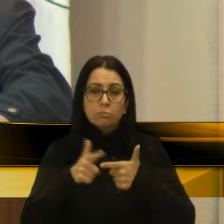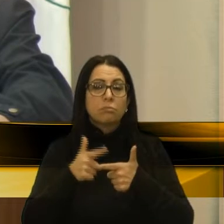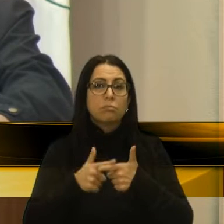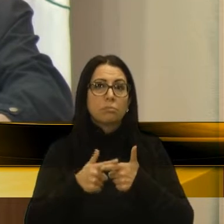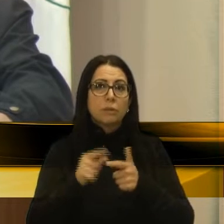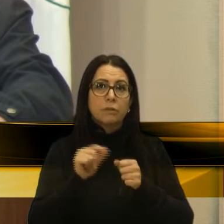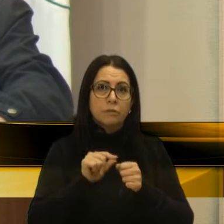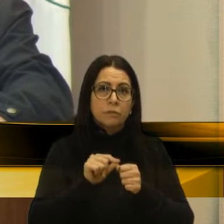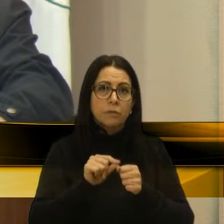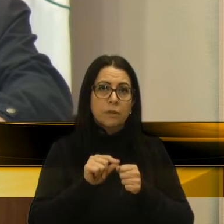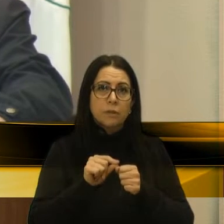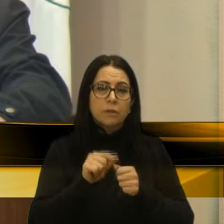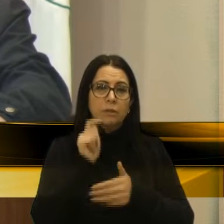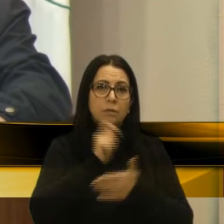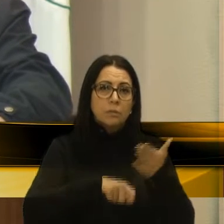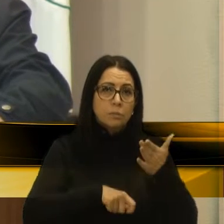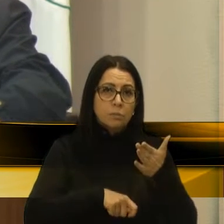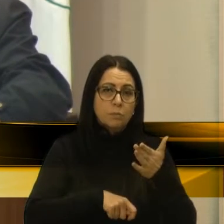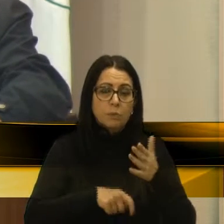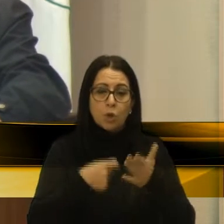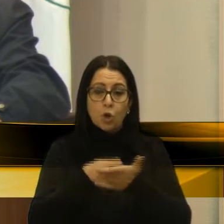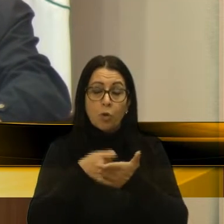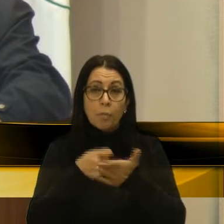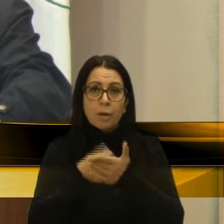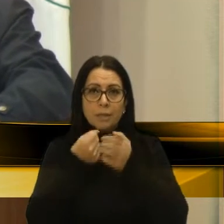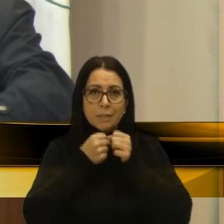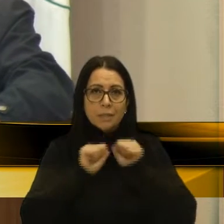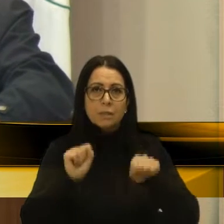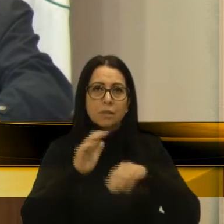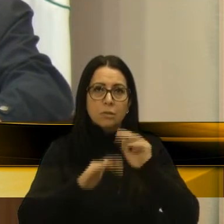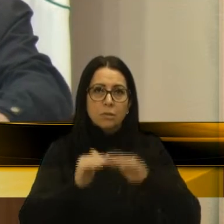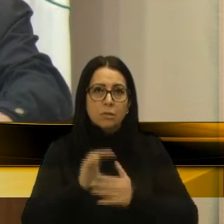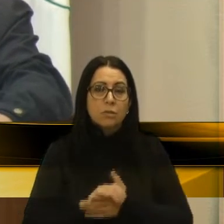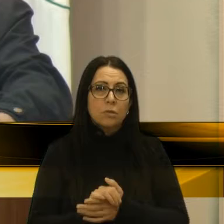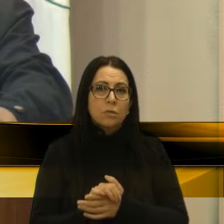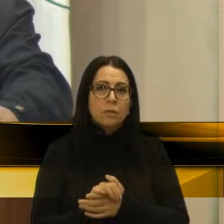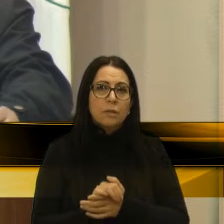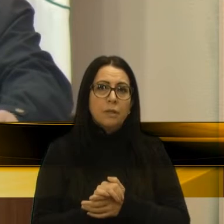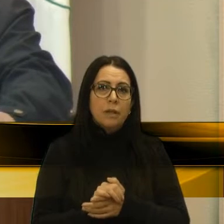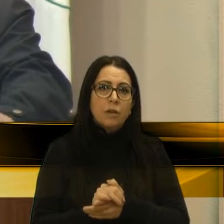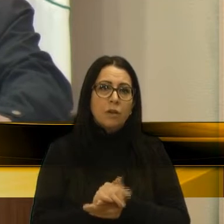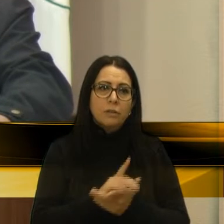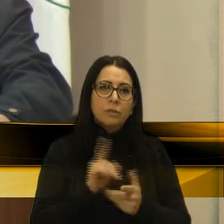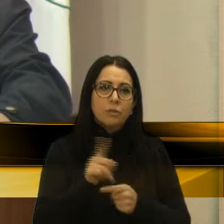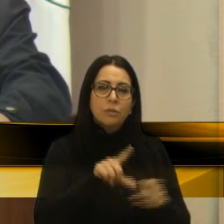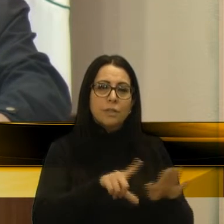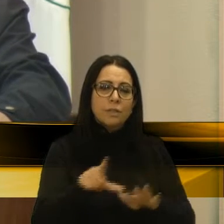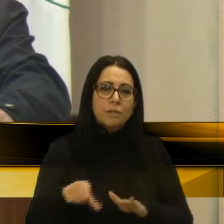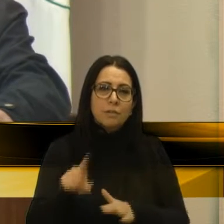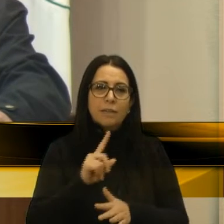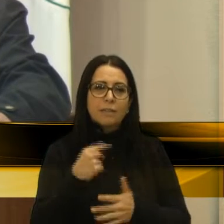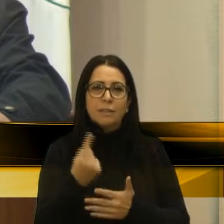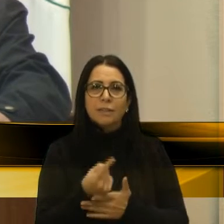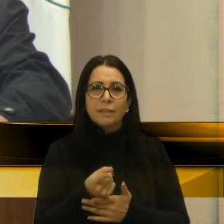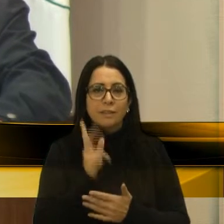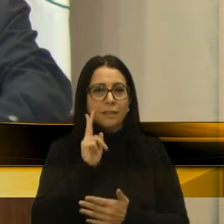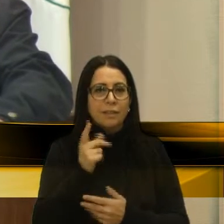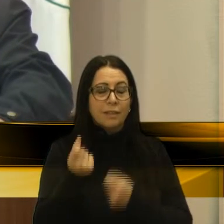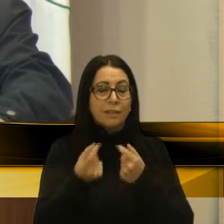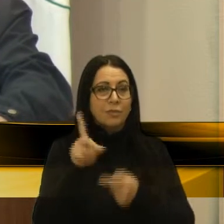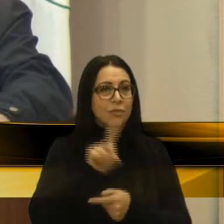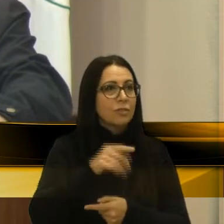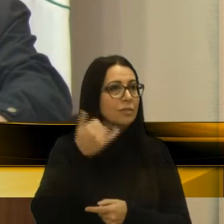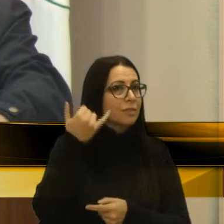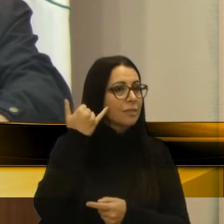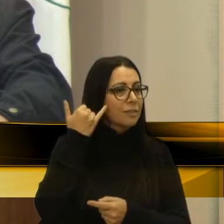fizemos um protocolo, cobramos a Secretaria de Obra, e ainda esta semana, depois de alguns dias,